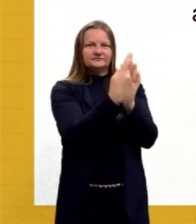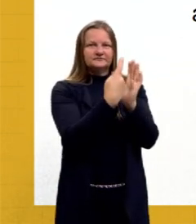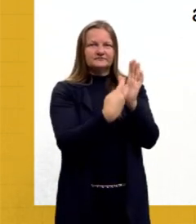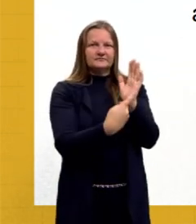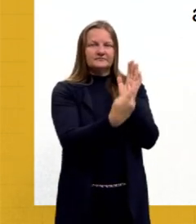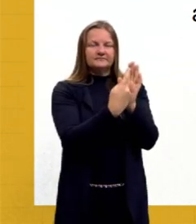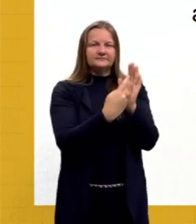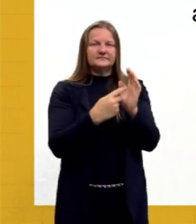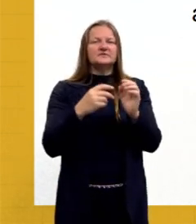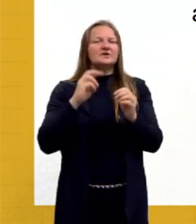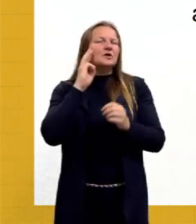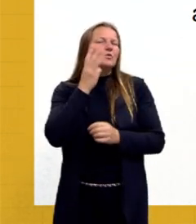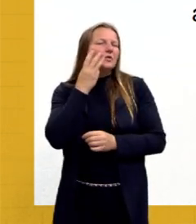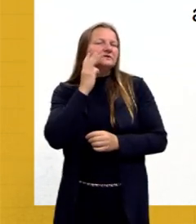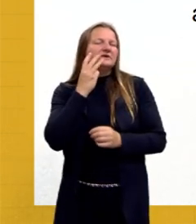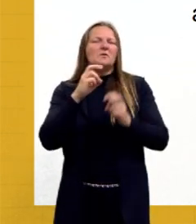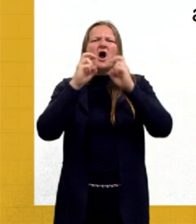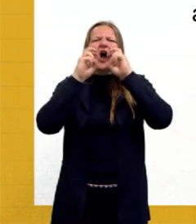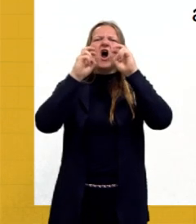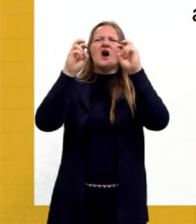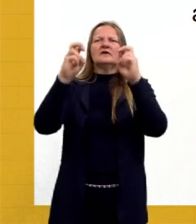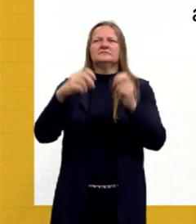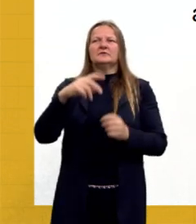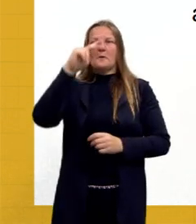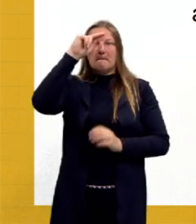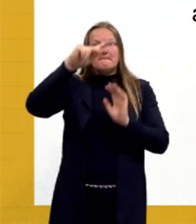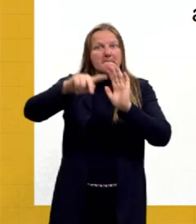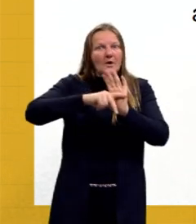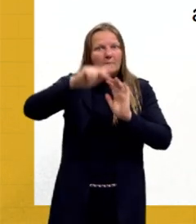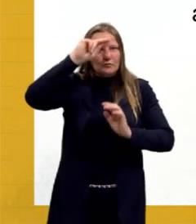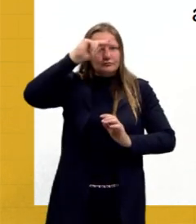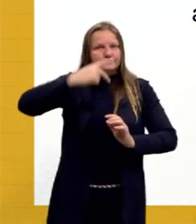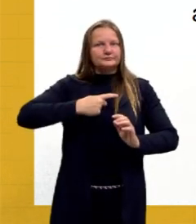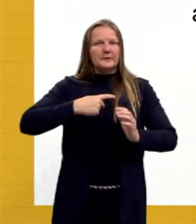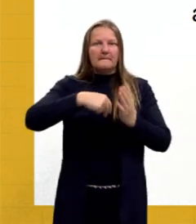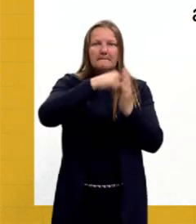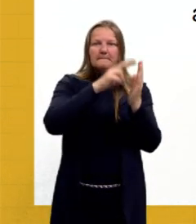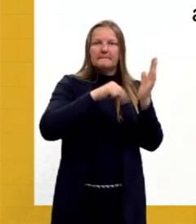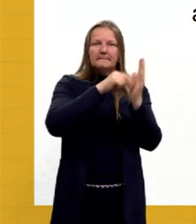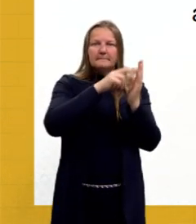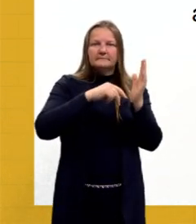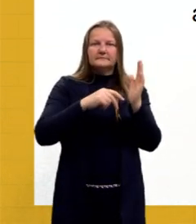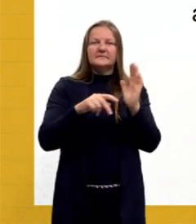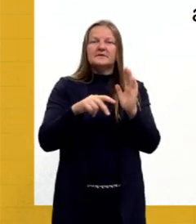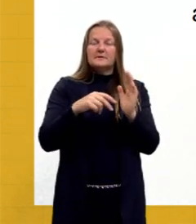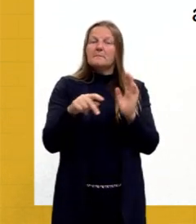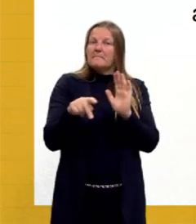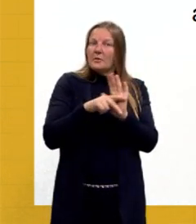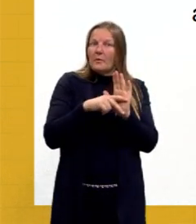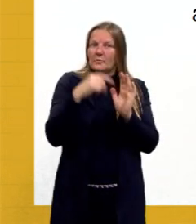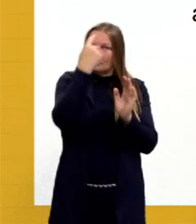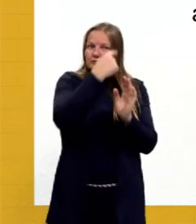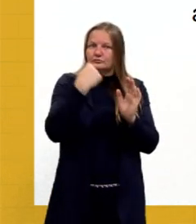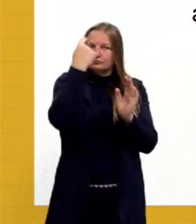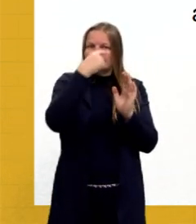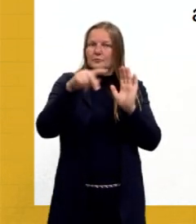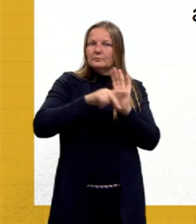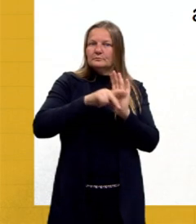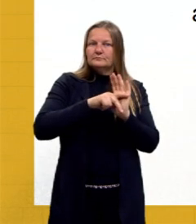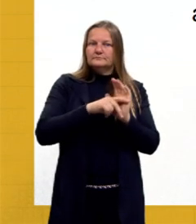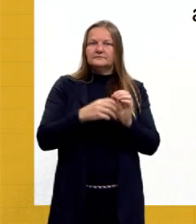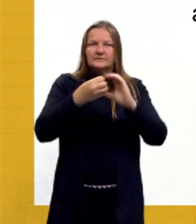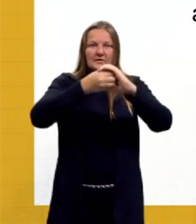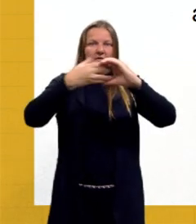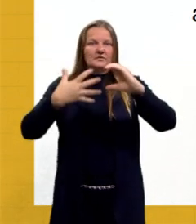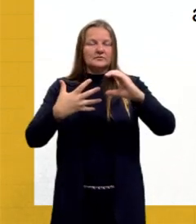WhatsApp. Nós temos aqui um autorretrato do Mutch e, por este autorretrato, a gente já consegue observar as